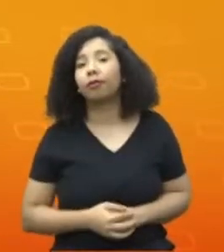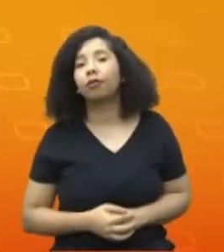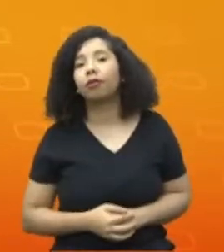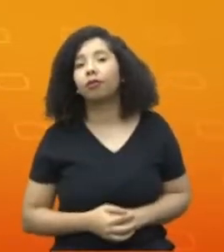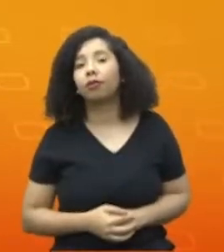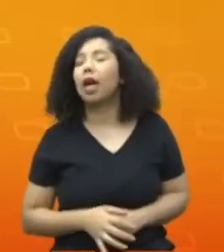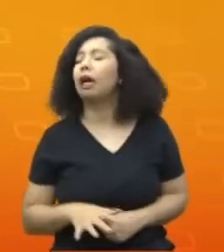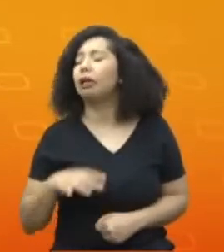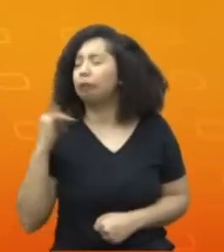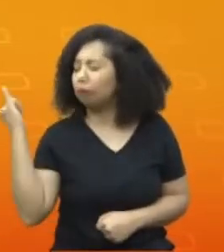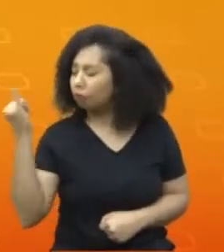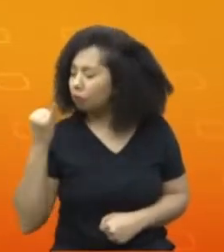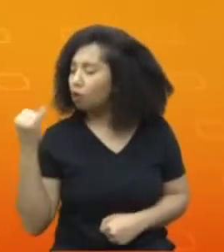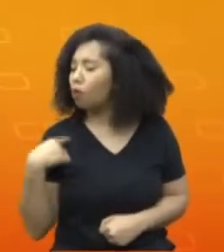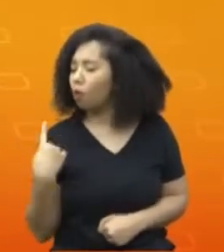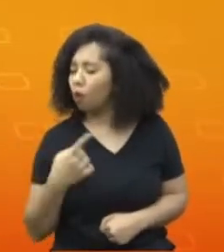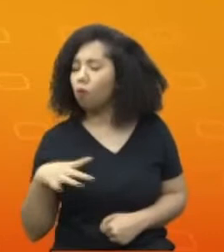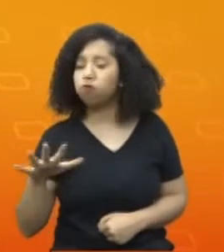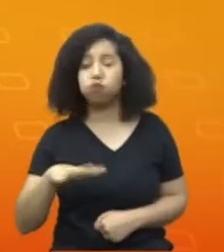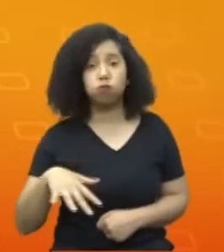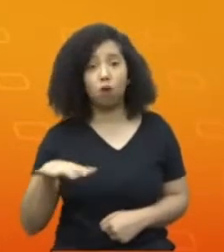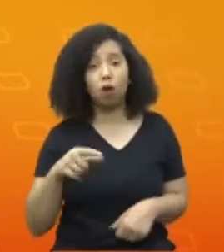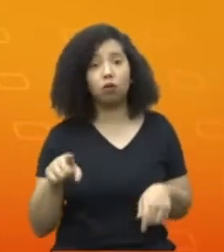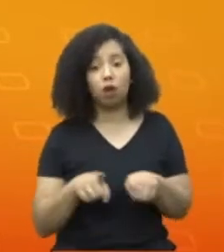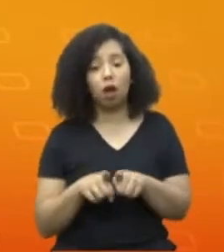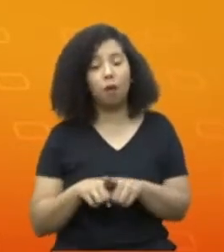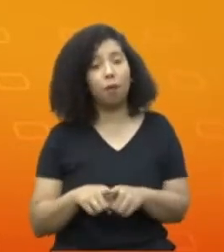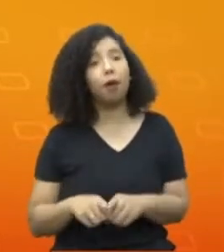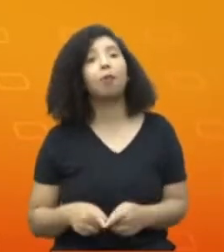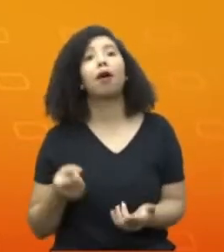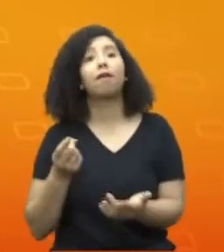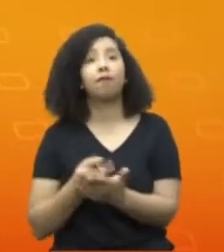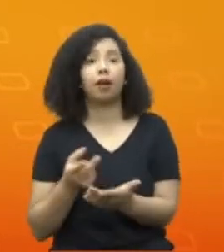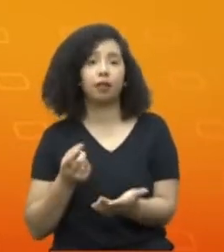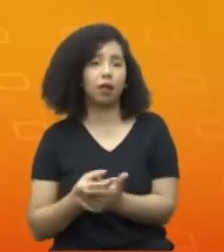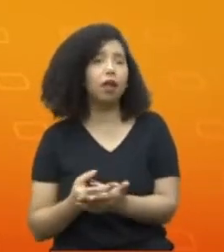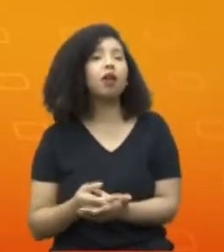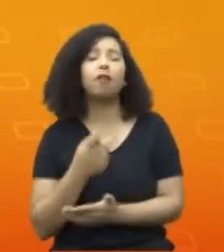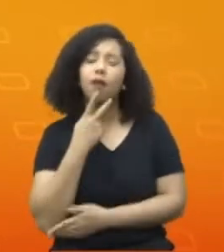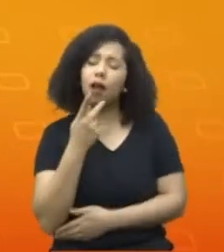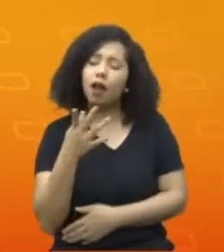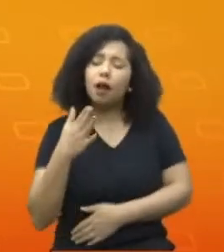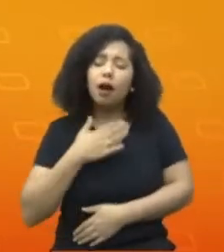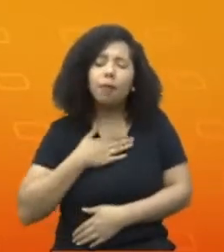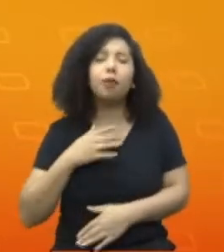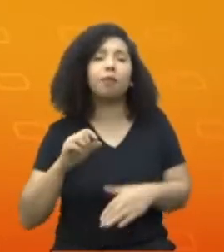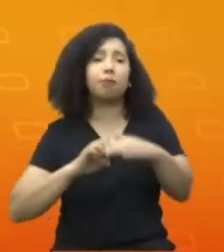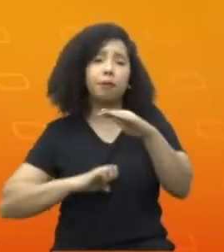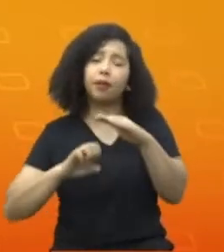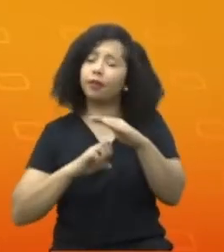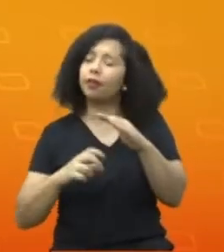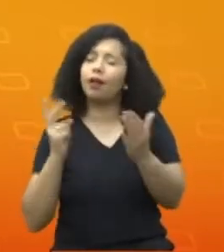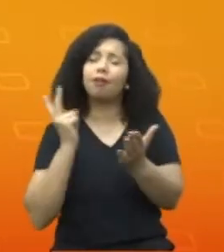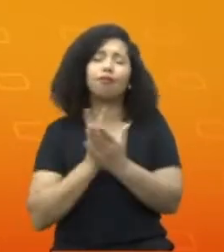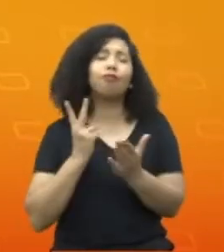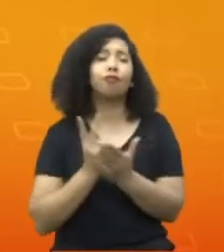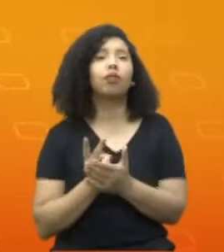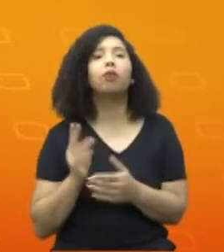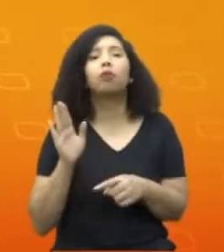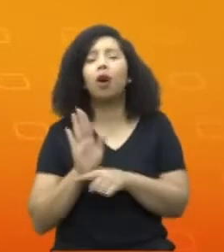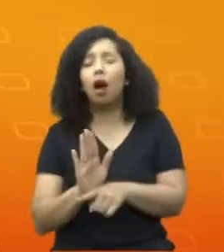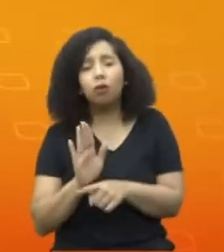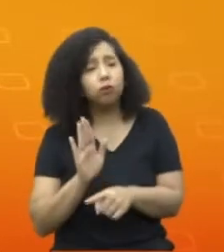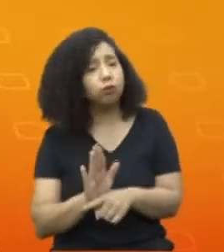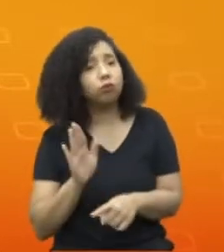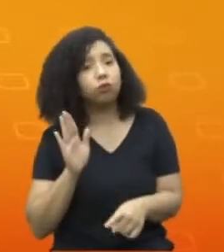setor, fundamental para o nosso mercado, e dizer que a BERT estará sempre pronta a colaborar e sempre